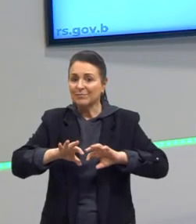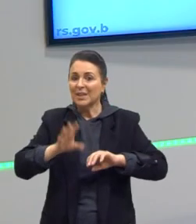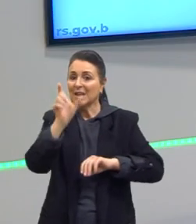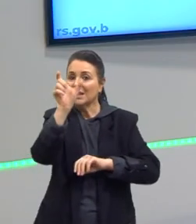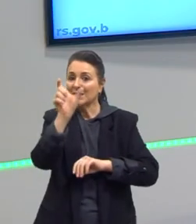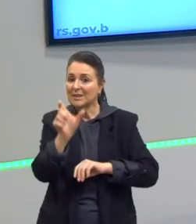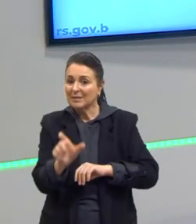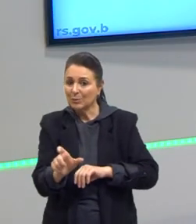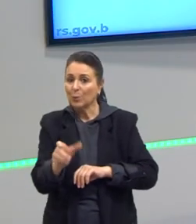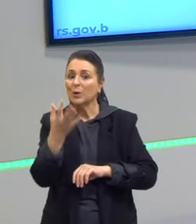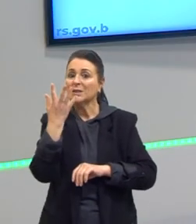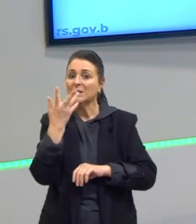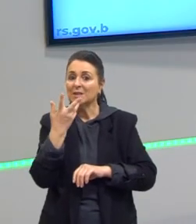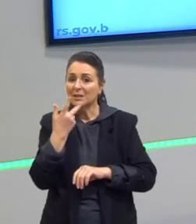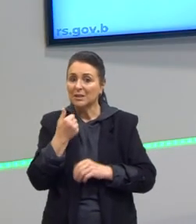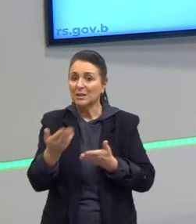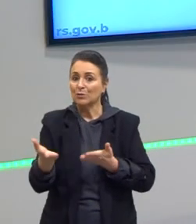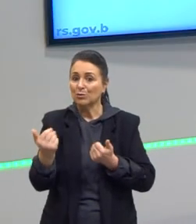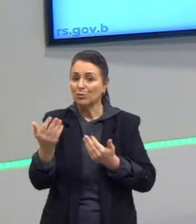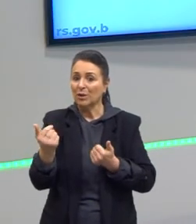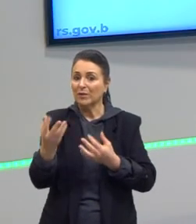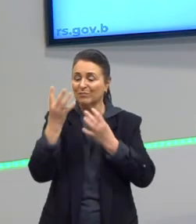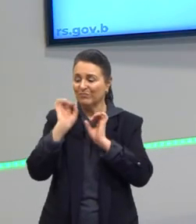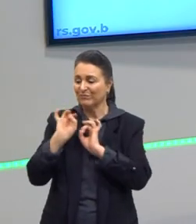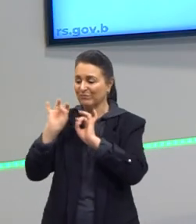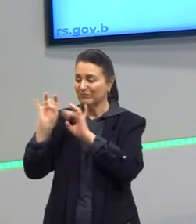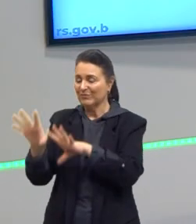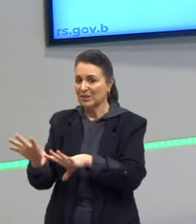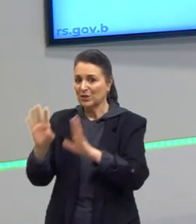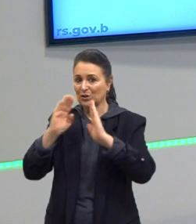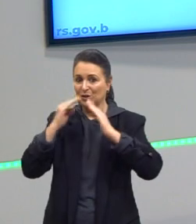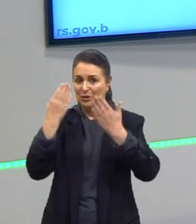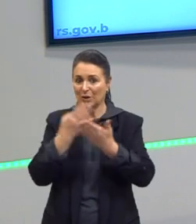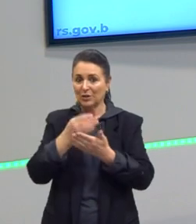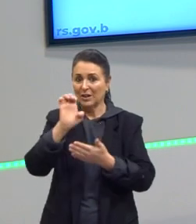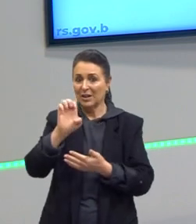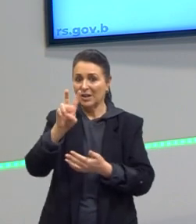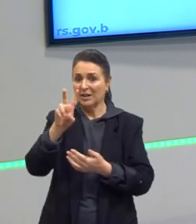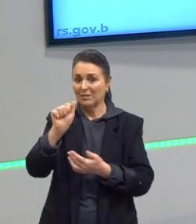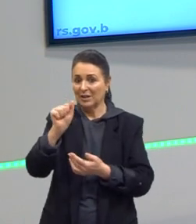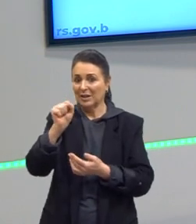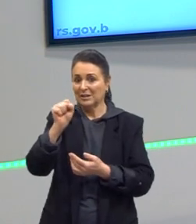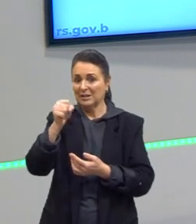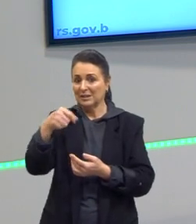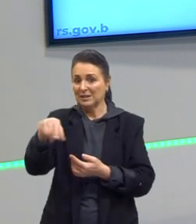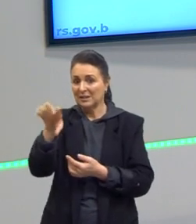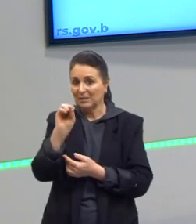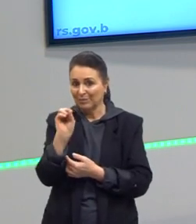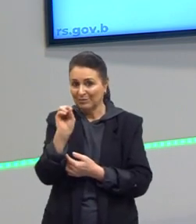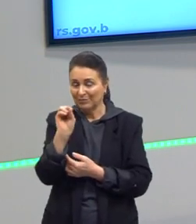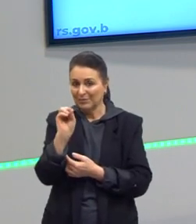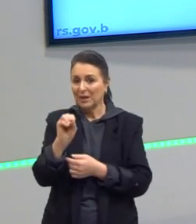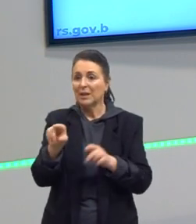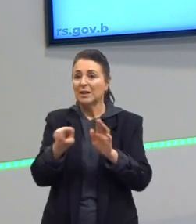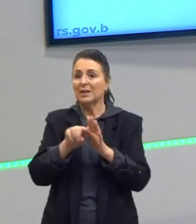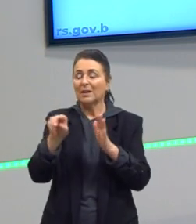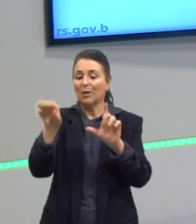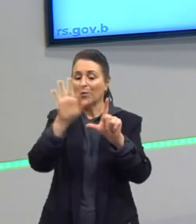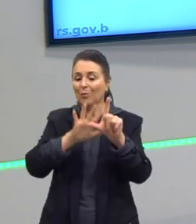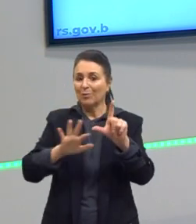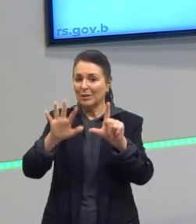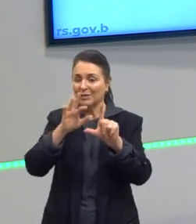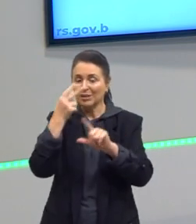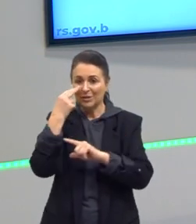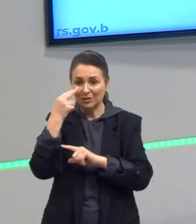a criminalidade e a pobreza acarretam uma invasão escolar e aí cria esse círculo que eu acabei de falar antes. E aqui uma achagem interessante.